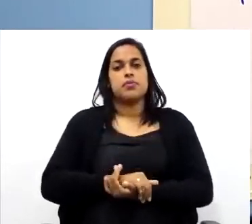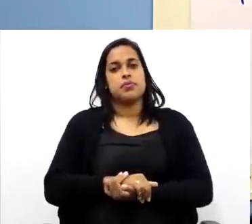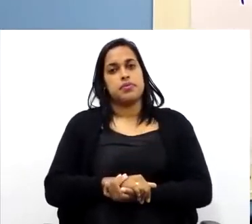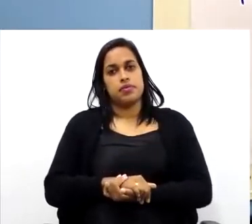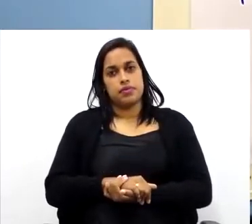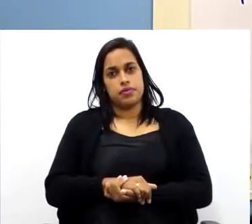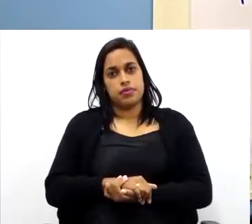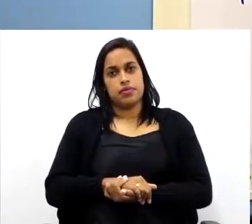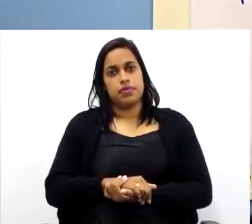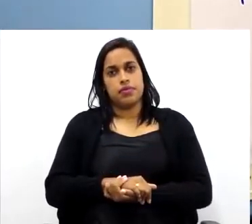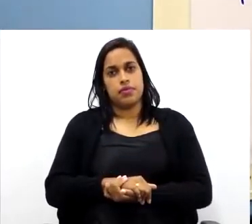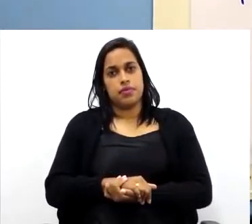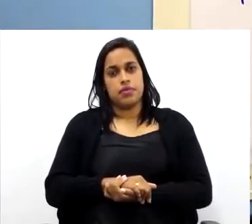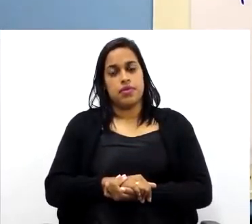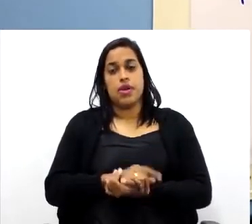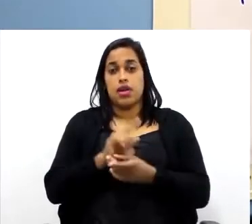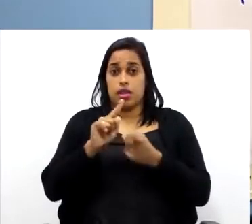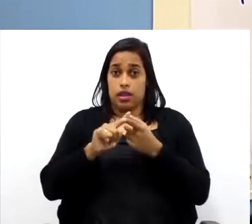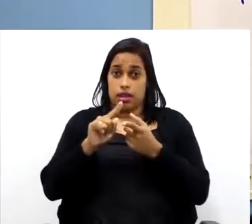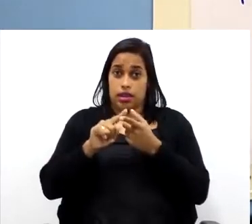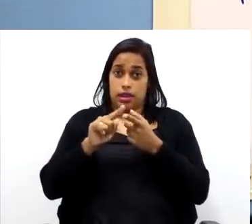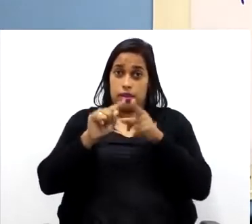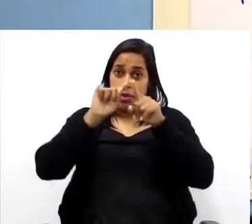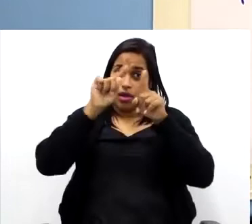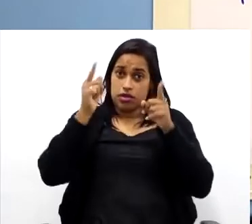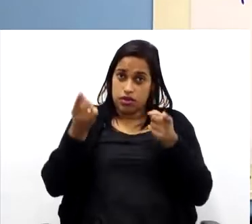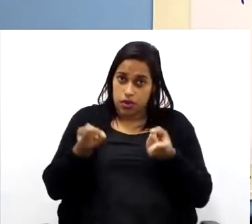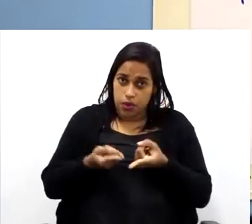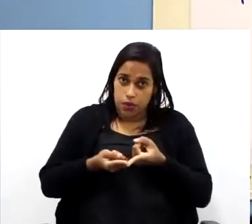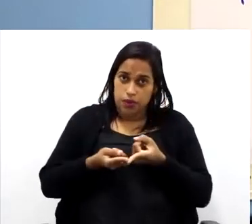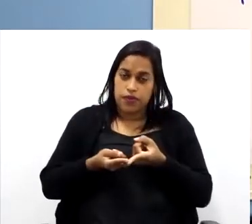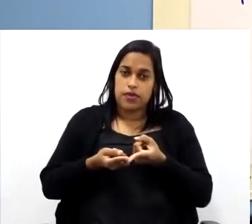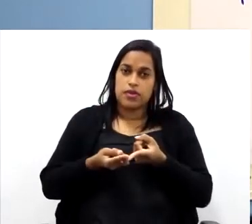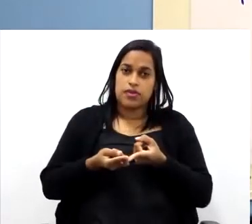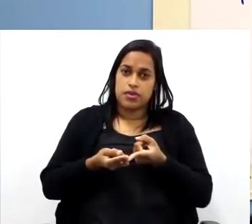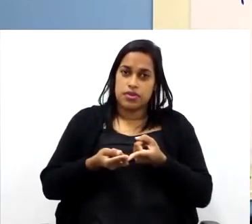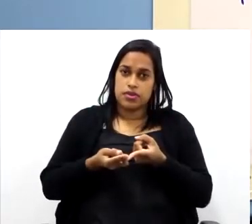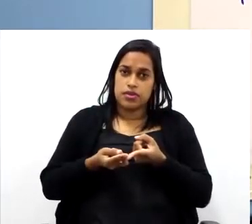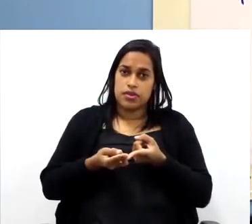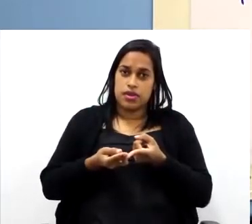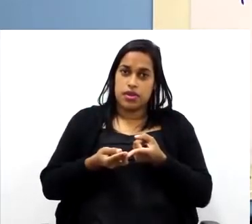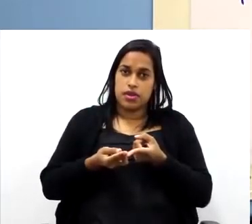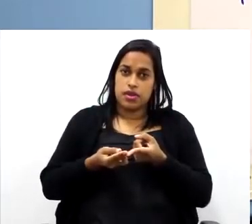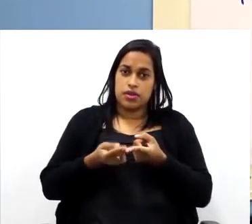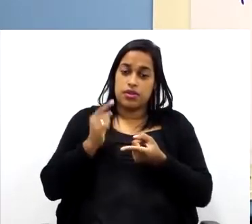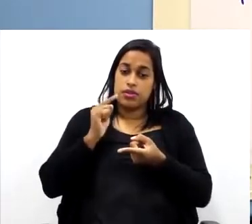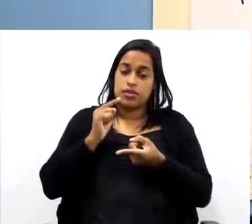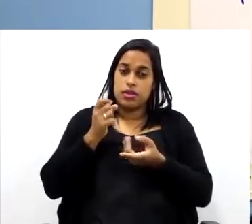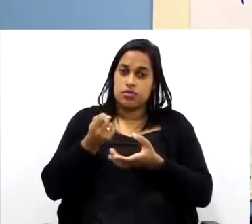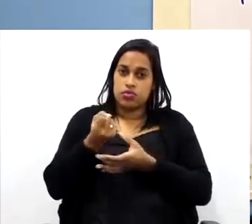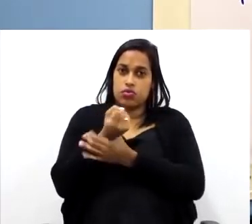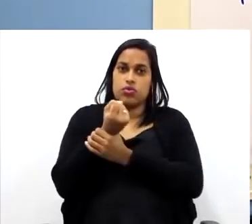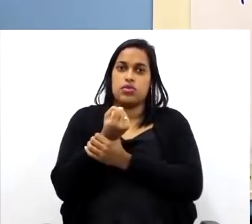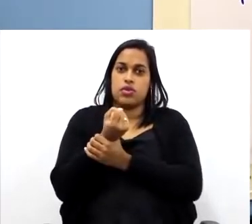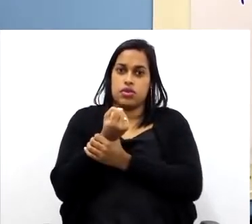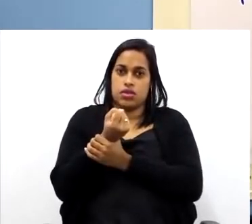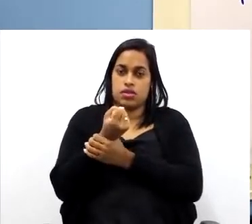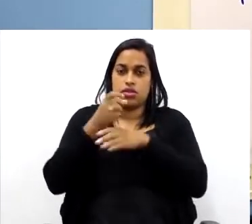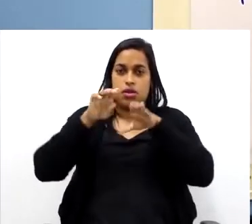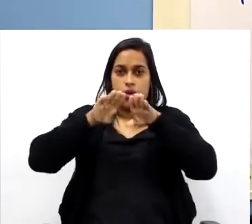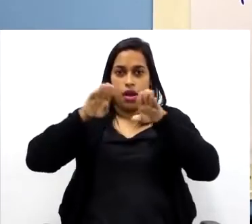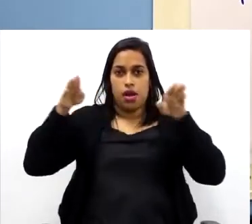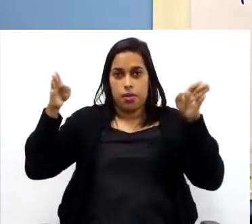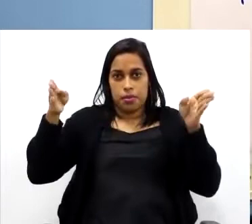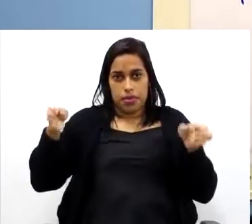E a circunferência desse corpo aqui que dá sustentação à mesa.